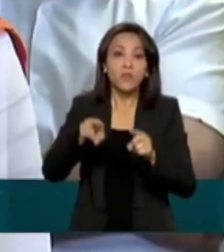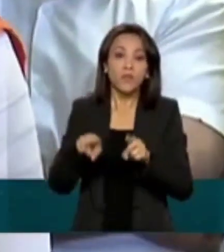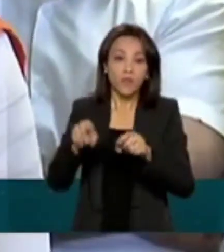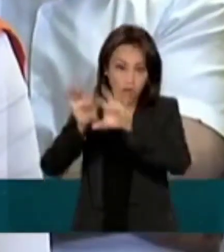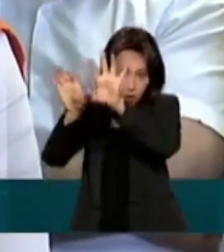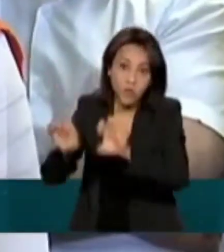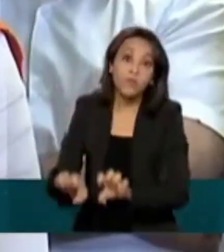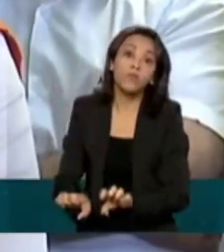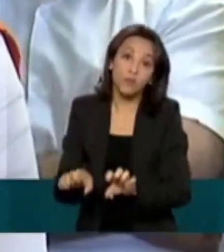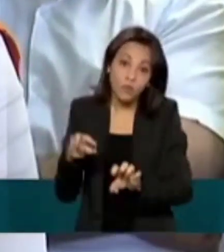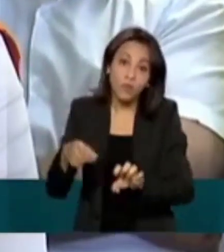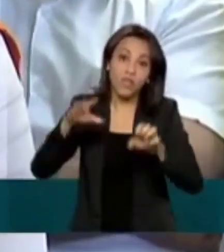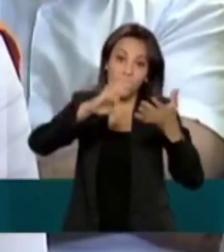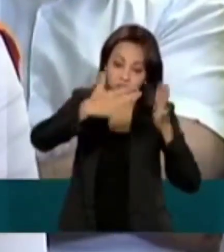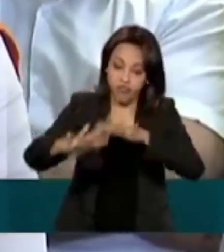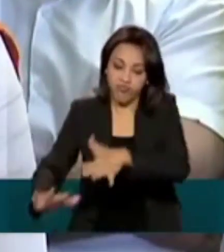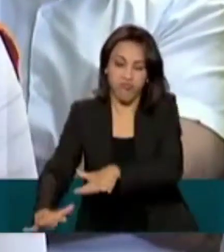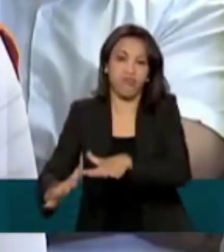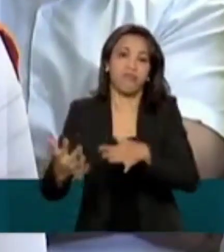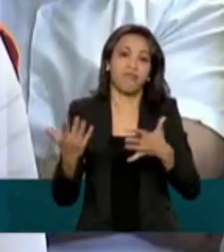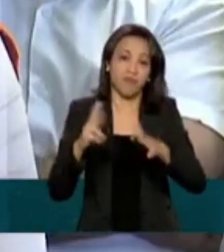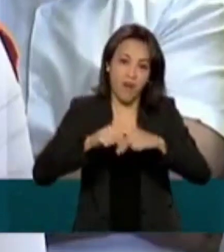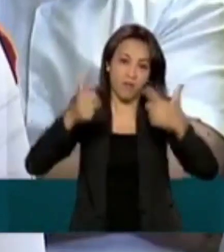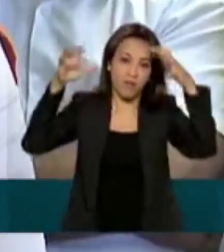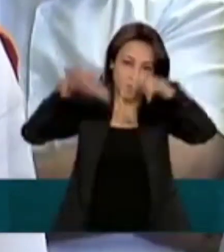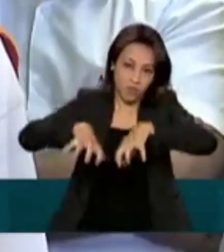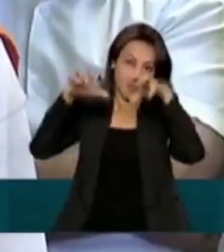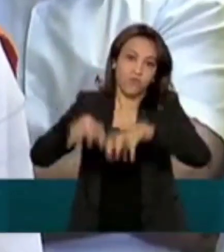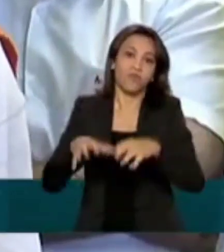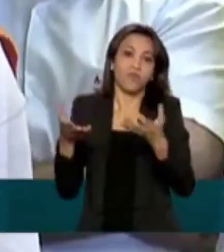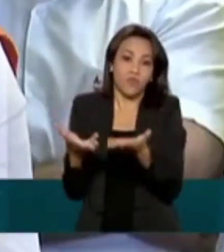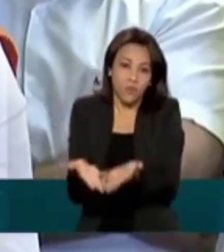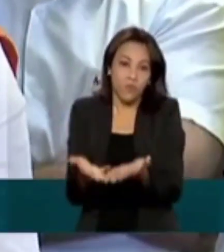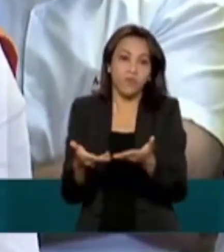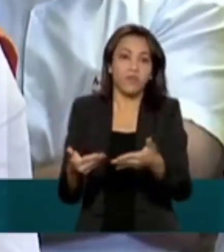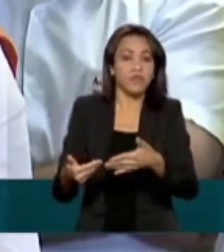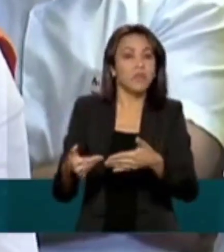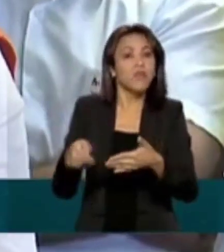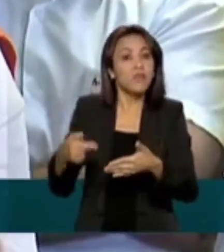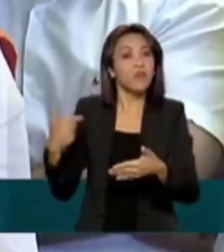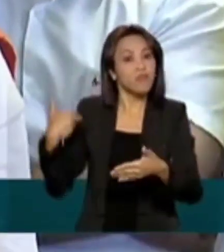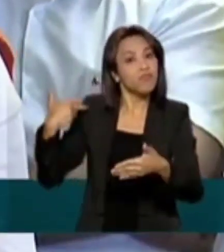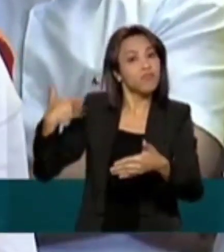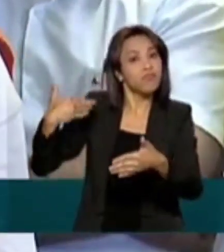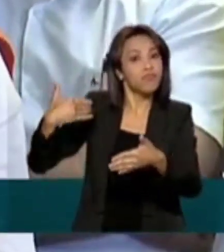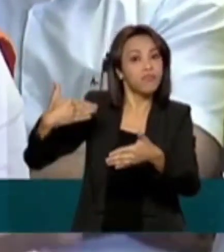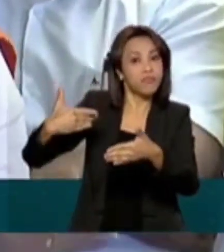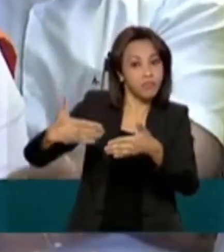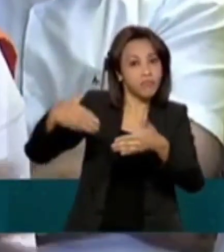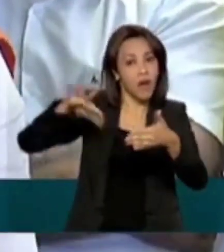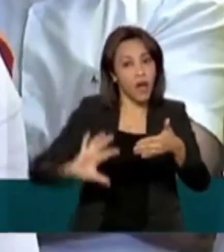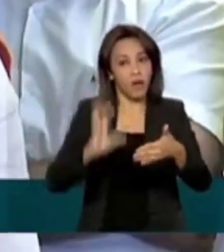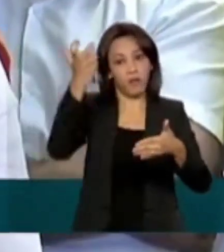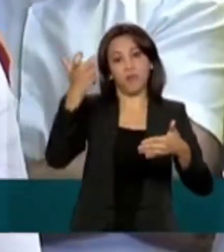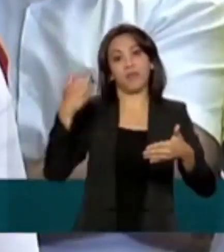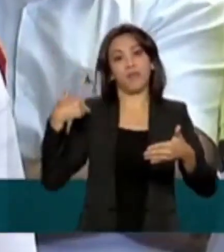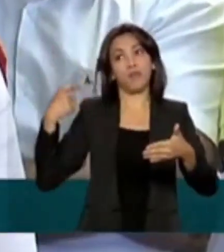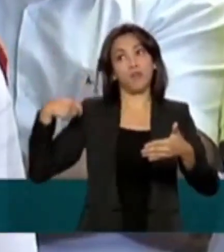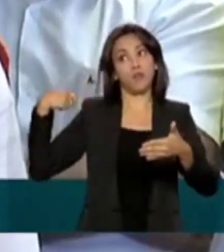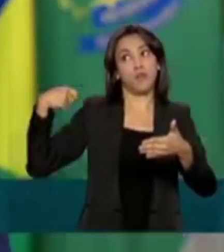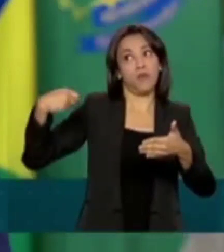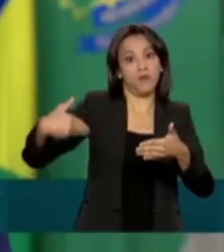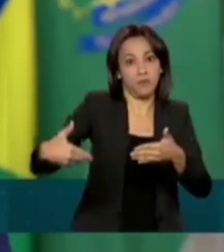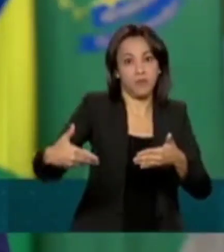destruídas por desastres em função das chuvas que vêm acontecendo no país nos últimos meses.